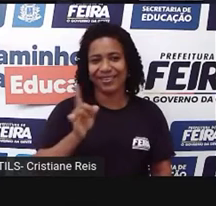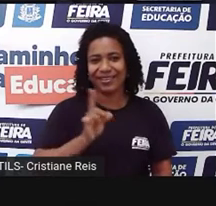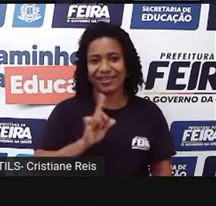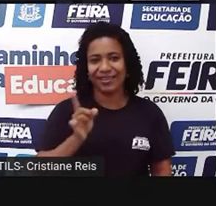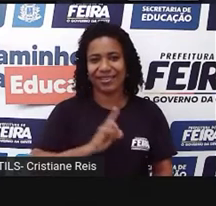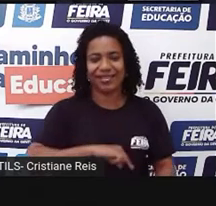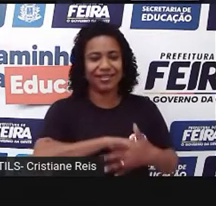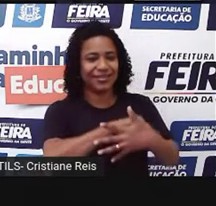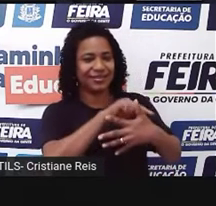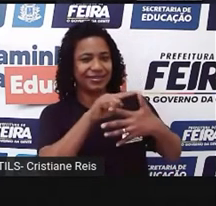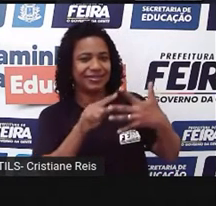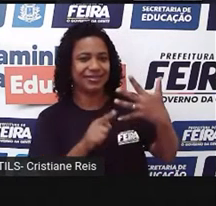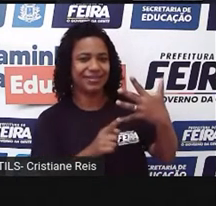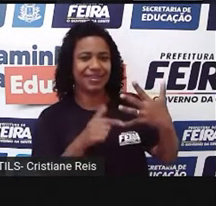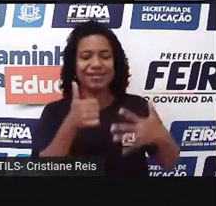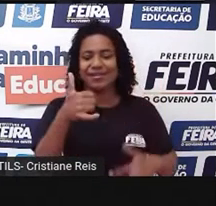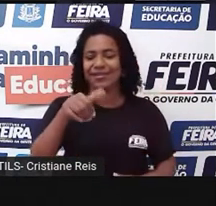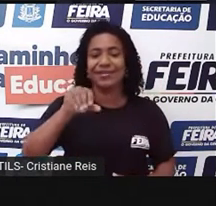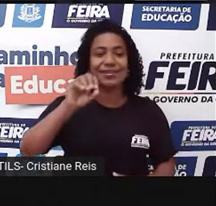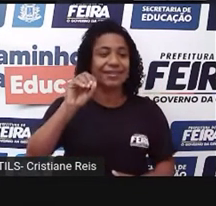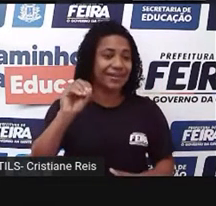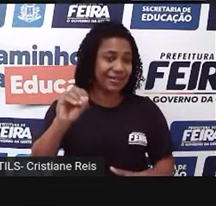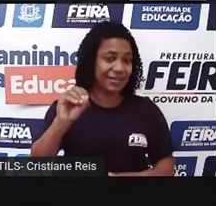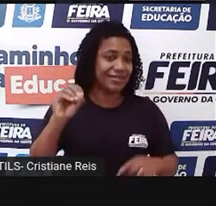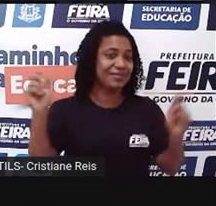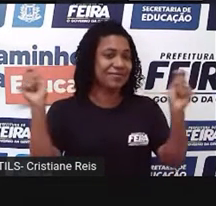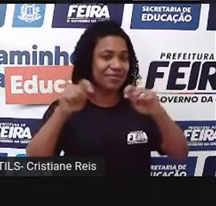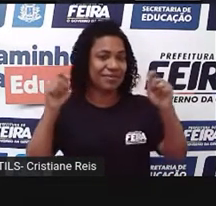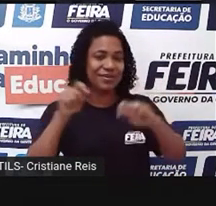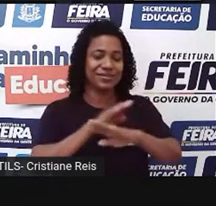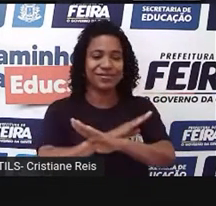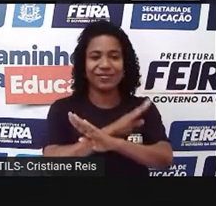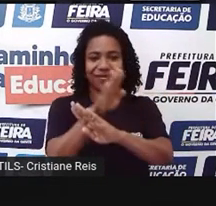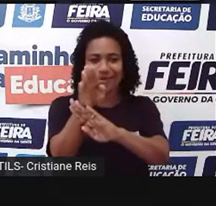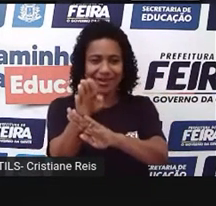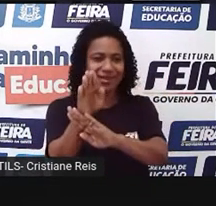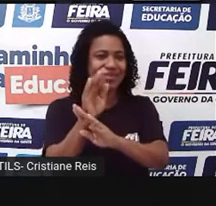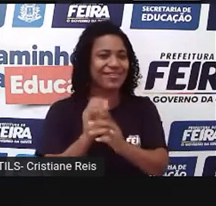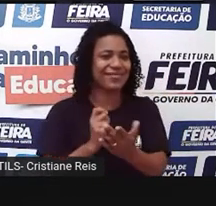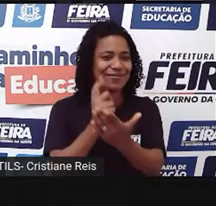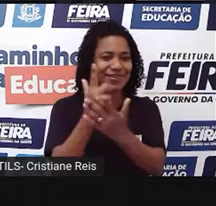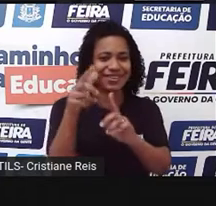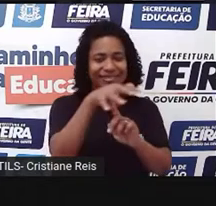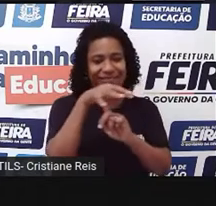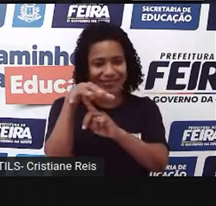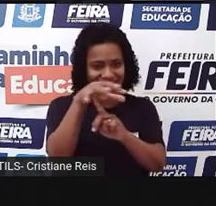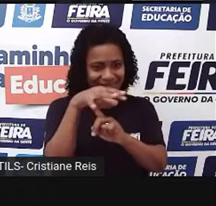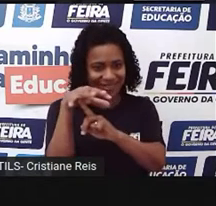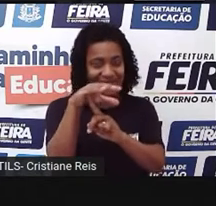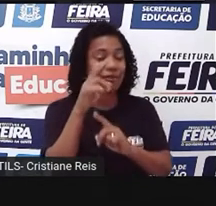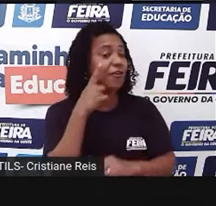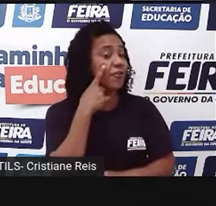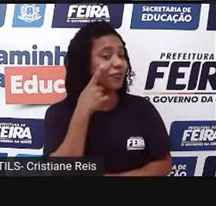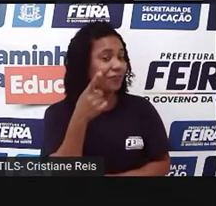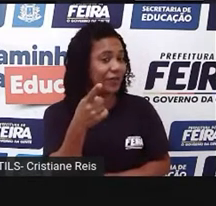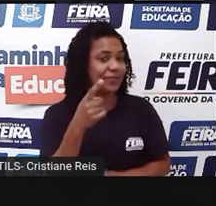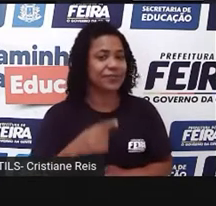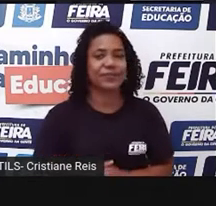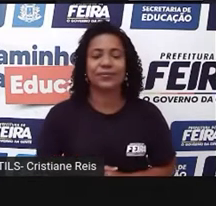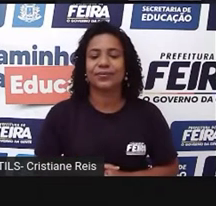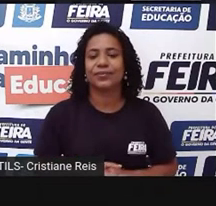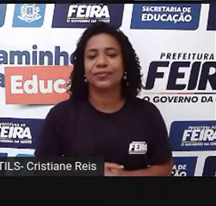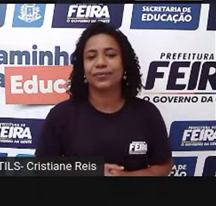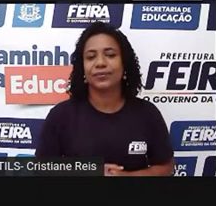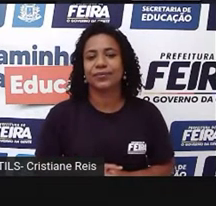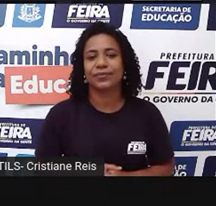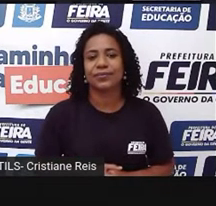10 pratos tradicionais, né, que você pode experimentar aí nessas feiras do Nordeste. Algumas dessas, assim, né,